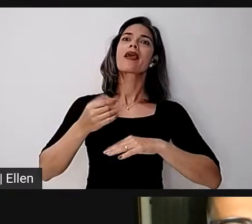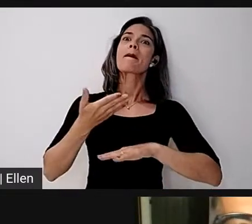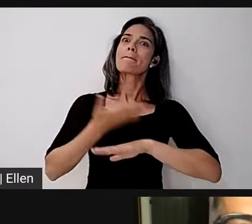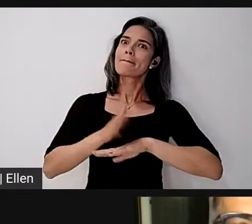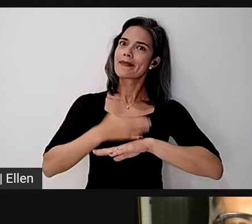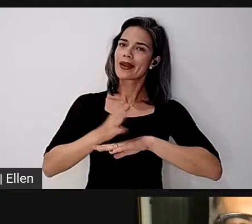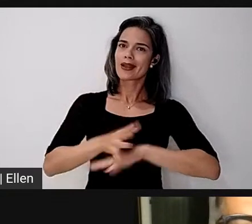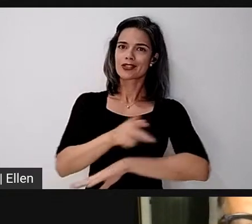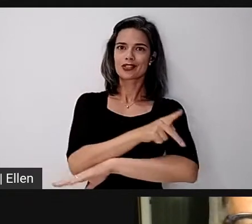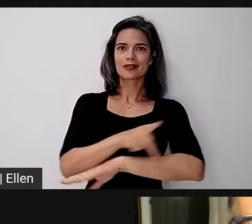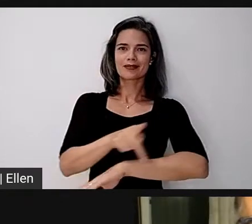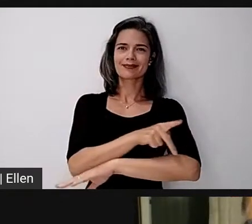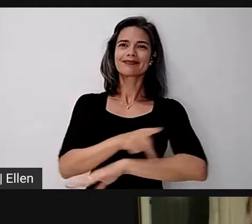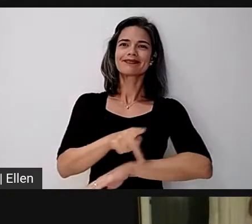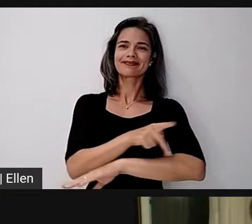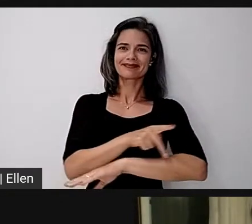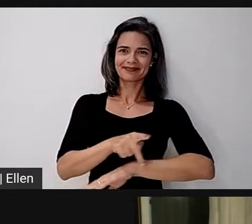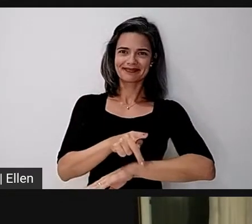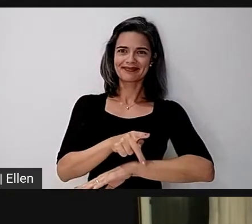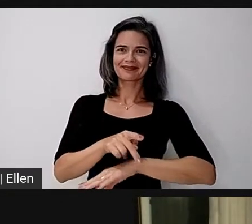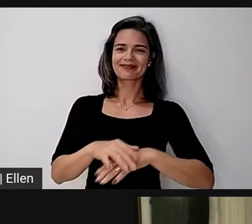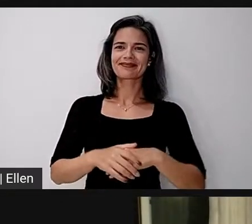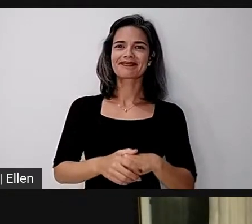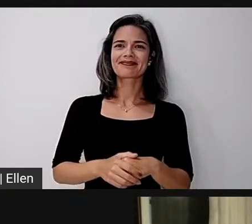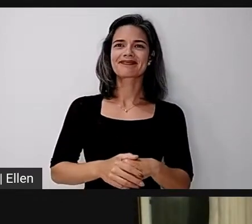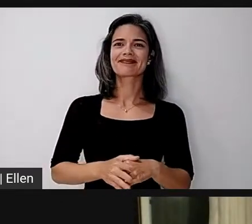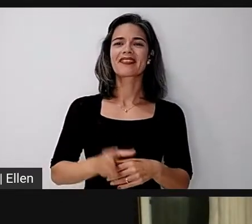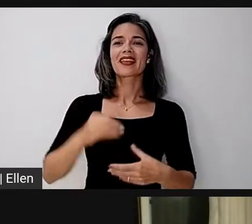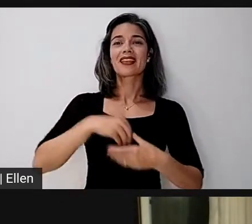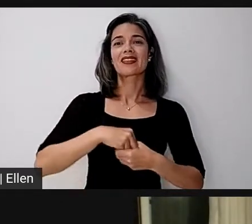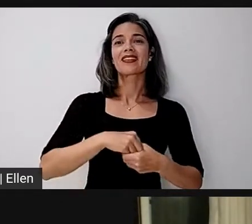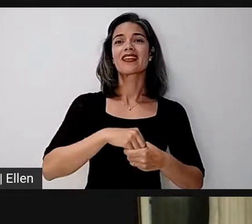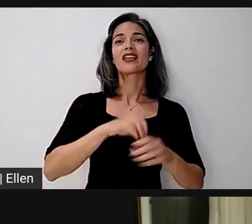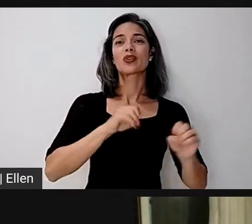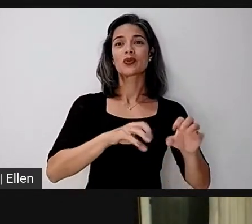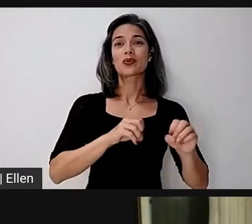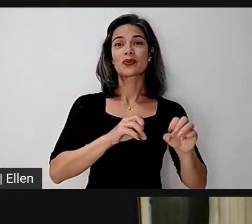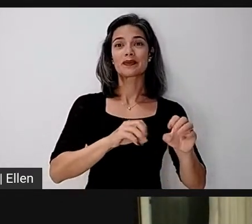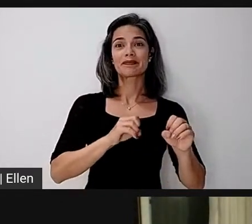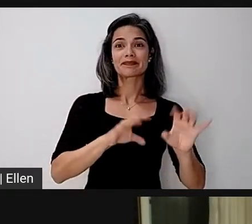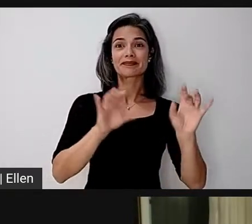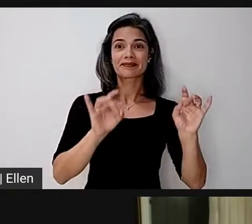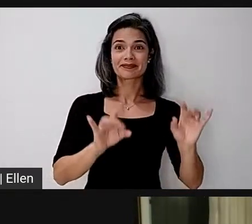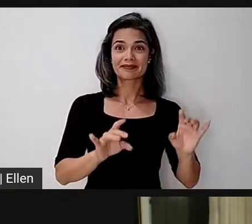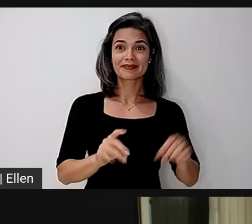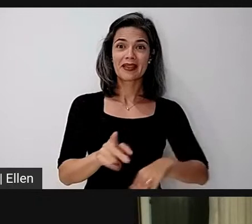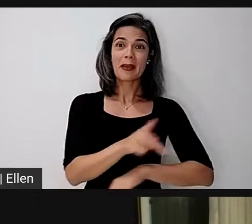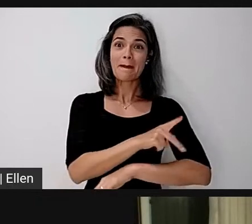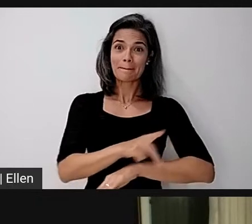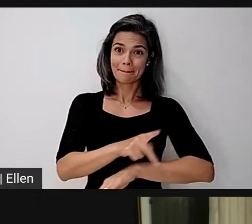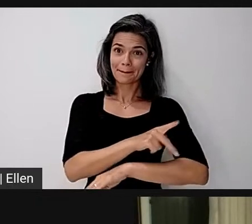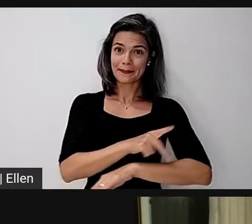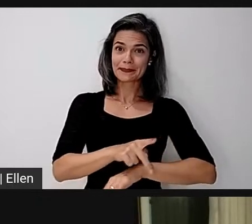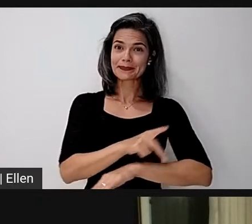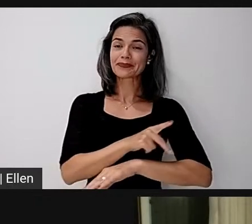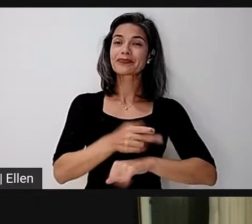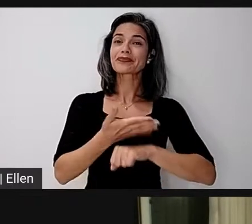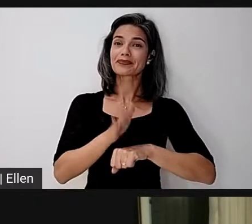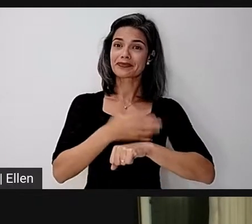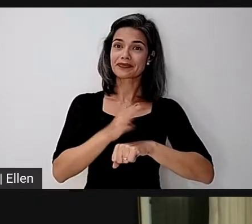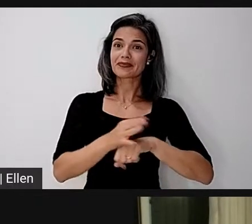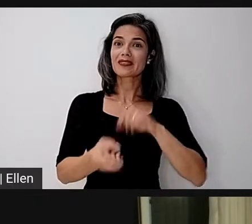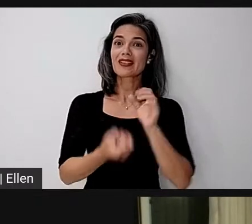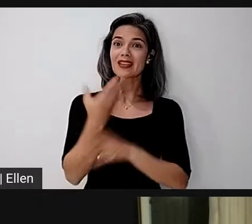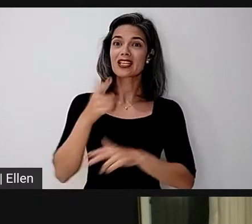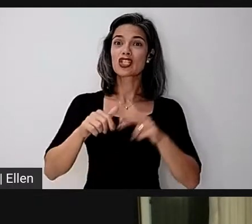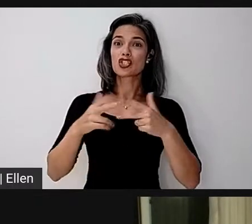pedagógicas no campo da educação especial. As práticas pedagógicas e, particularmente, a produção de materiais e de